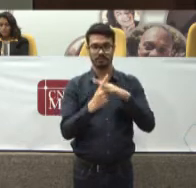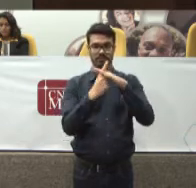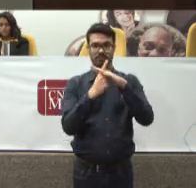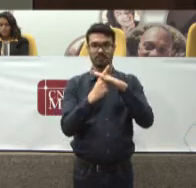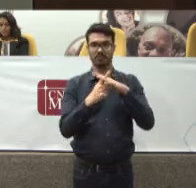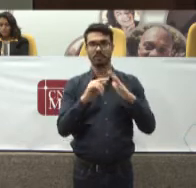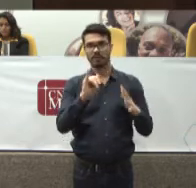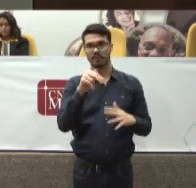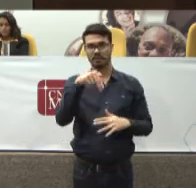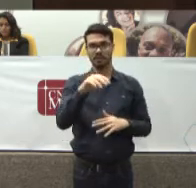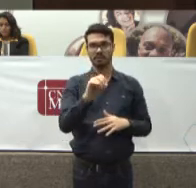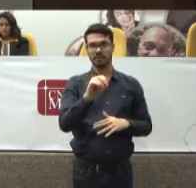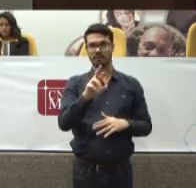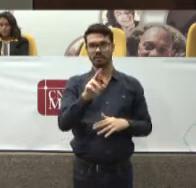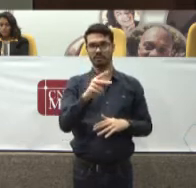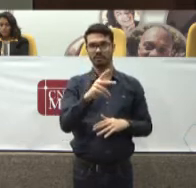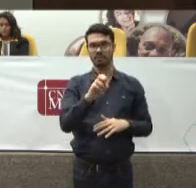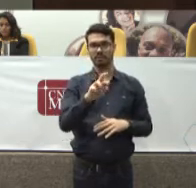Agora há pouco